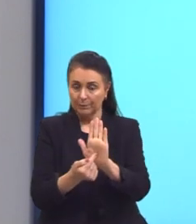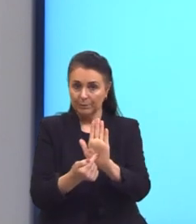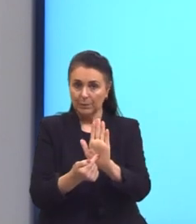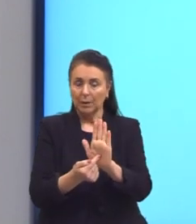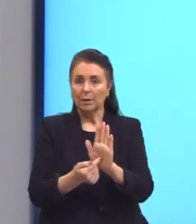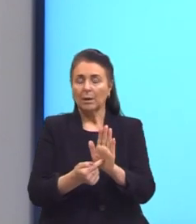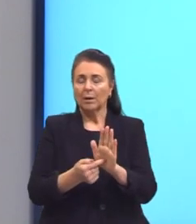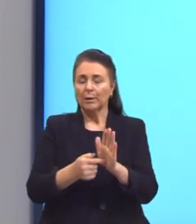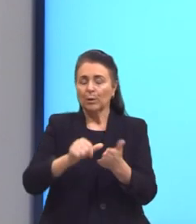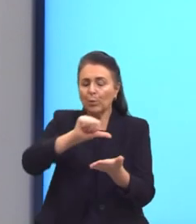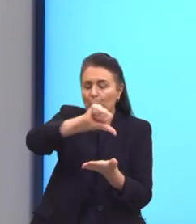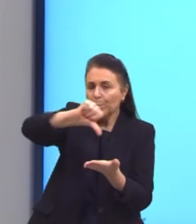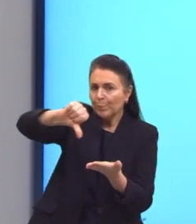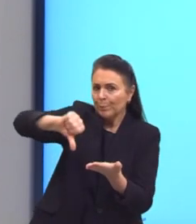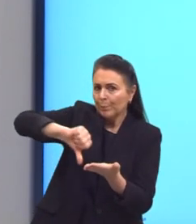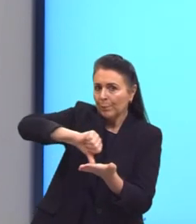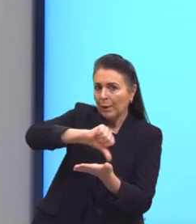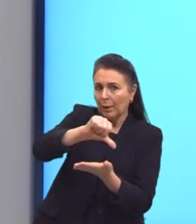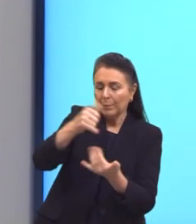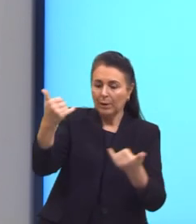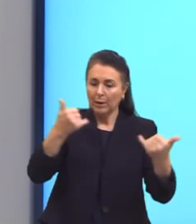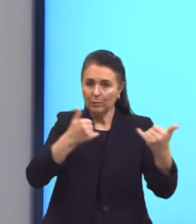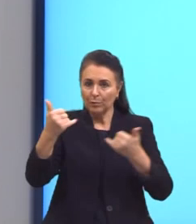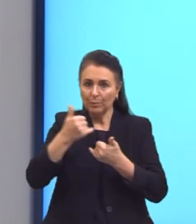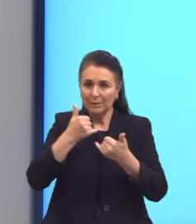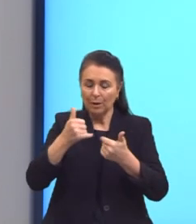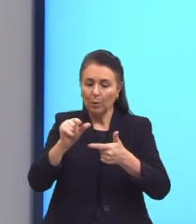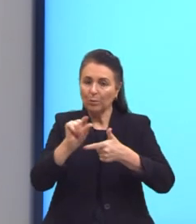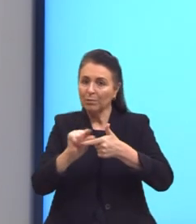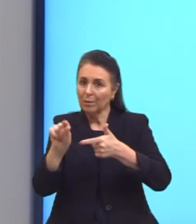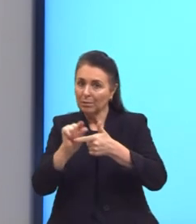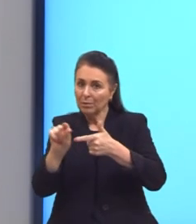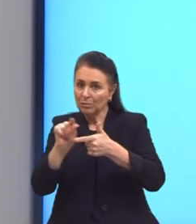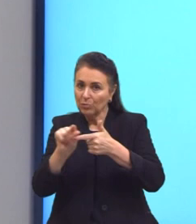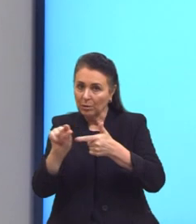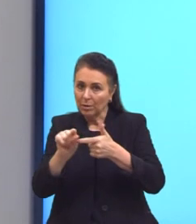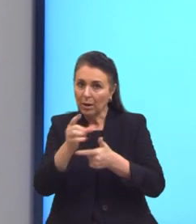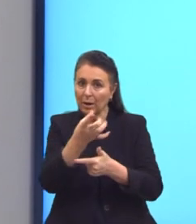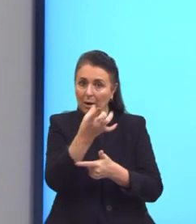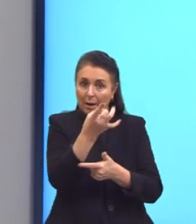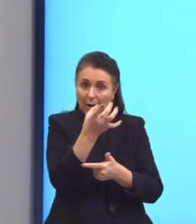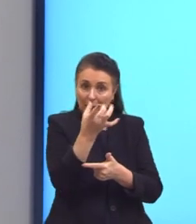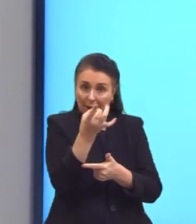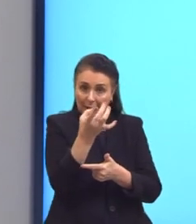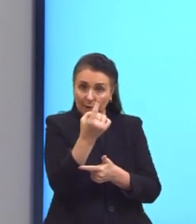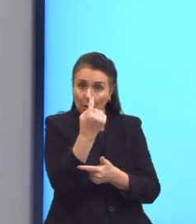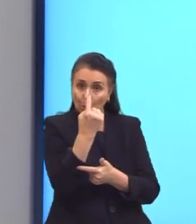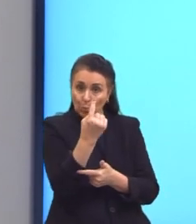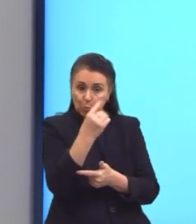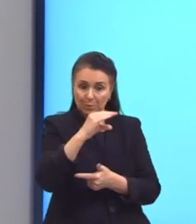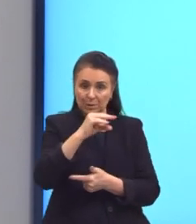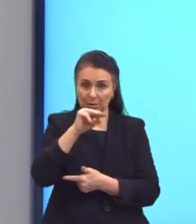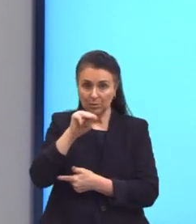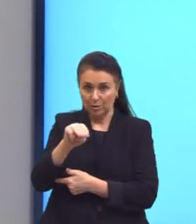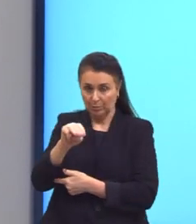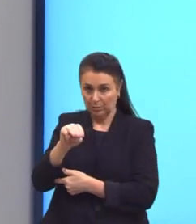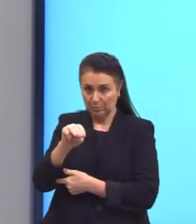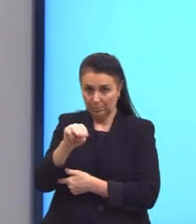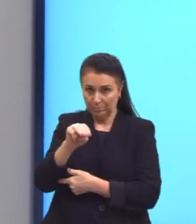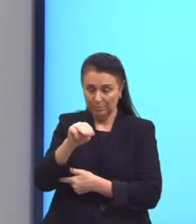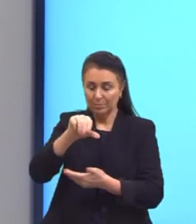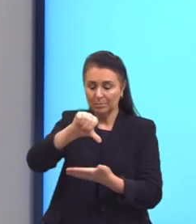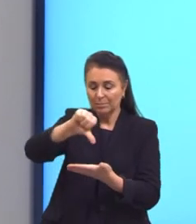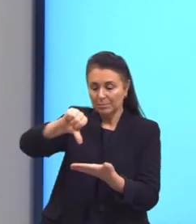em um mapa, a informação da legenda seja o seguinte. Para cada um centímetro, tá? Do nosso